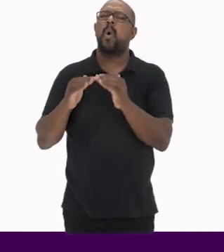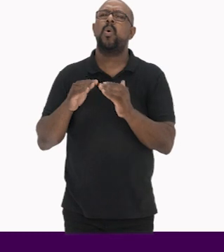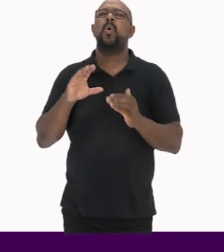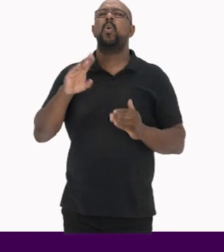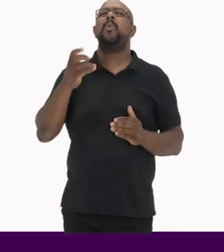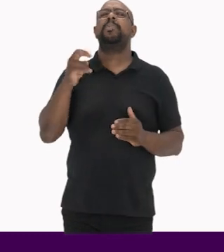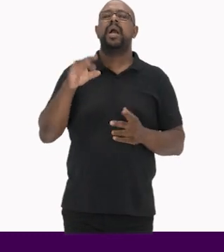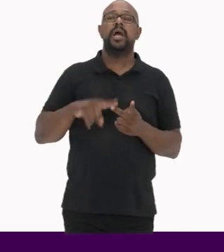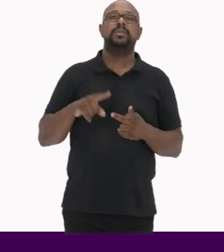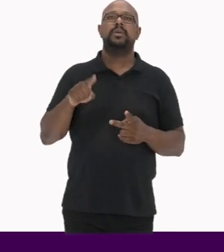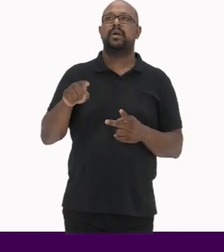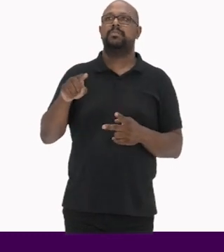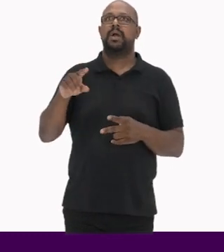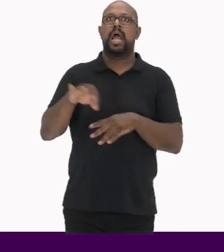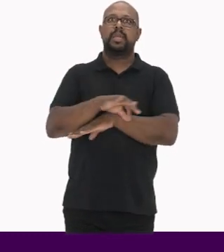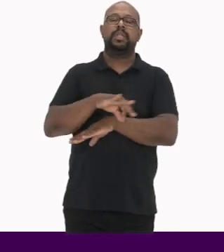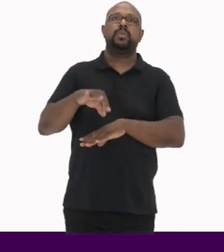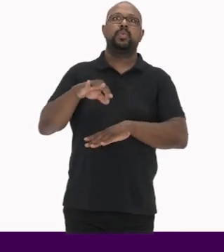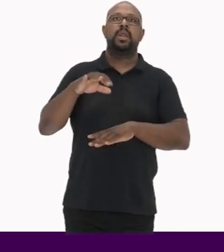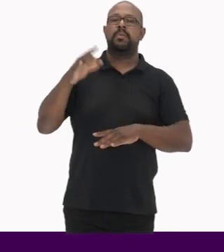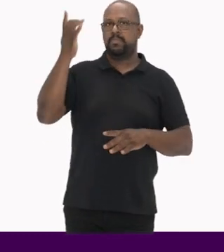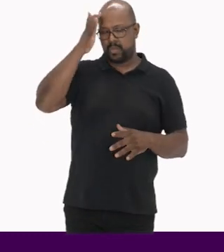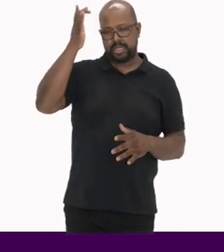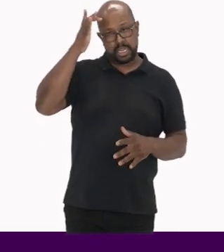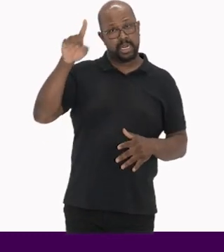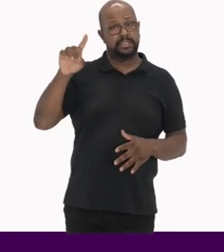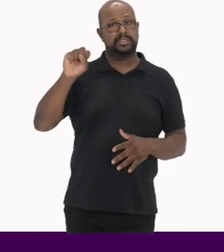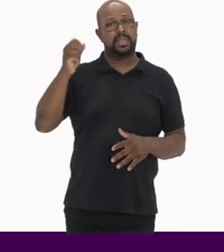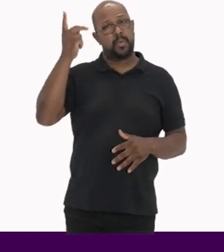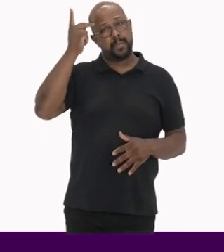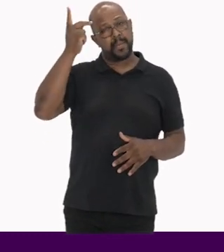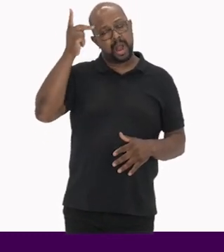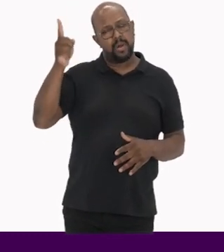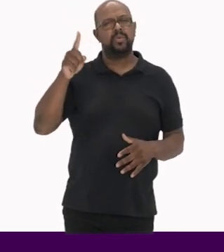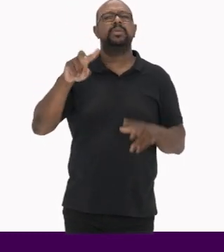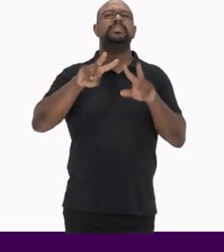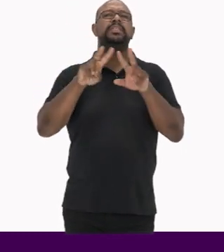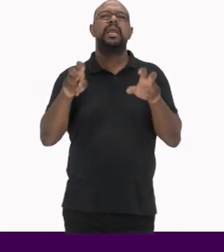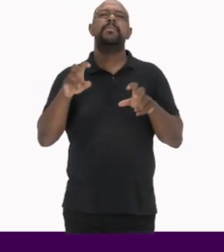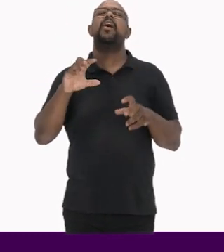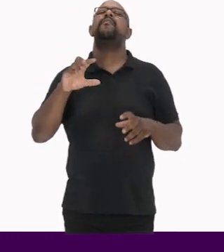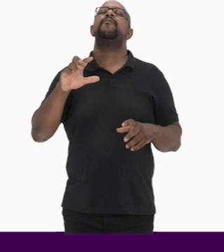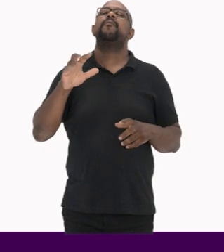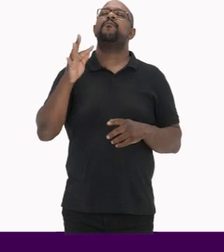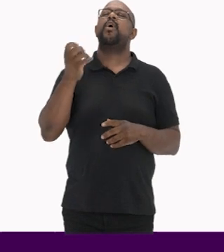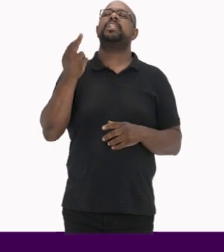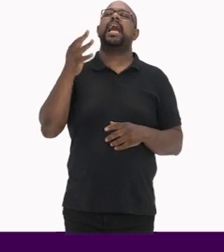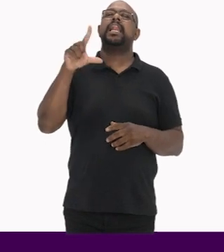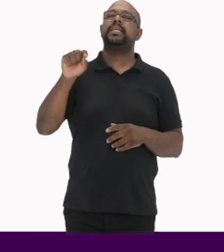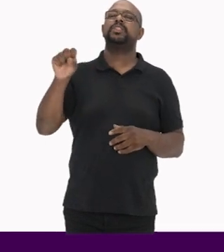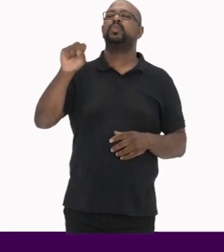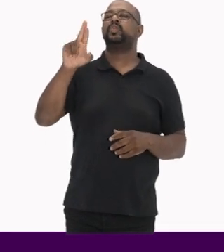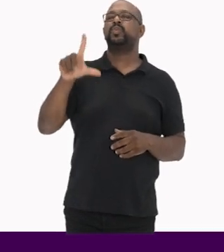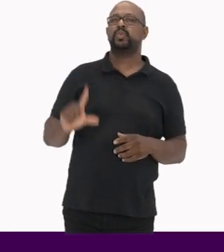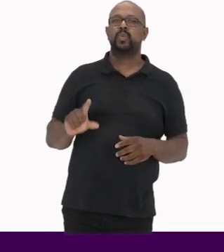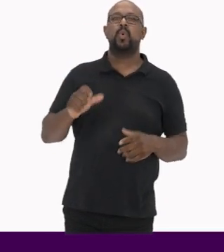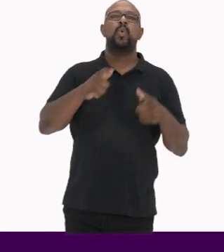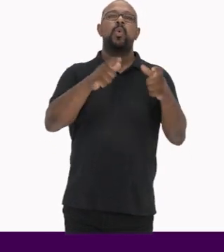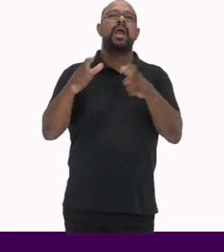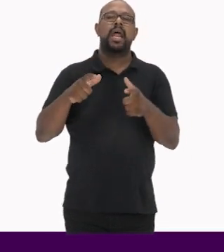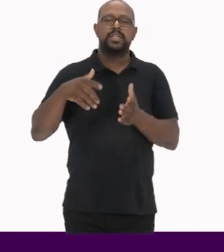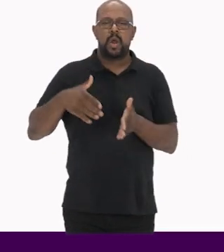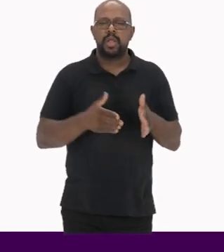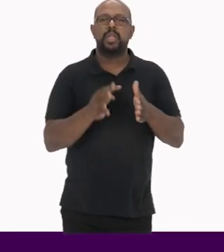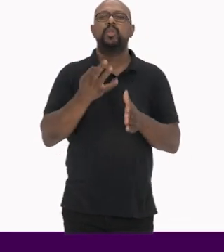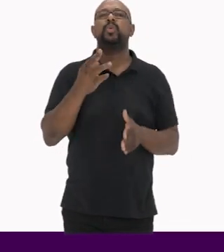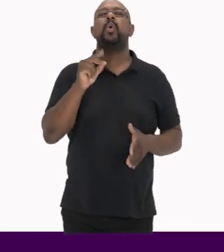urbanos Como, por exemplo, a arquitetura moderna de São Paulo Temas, Fortalezas do Sul, por exemplo Lugares, a